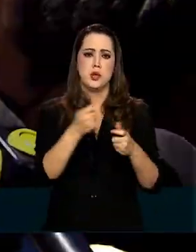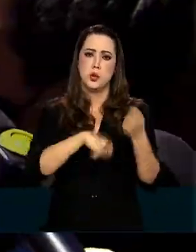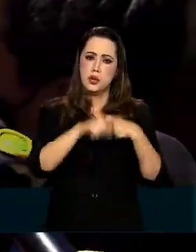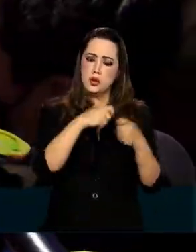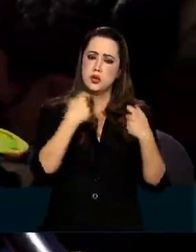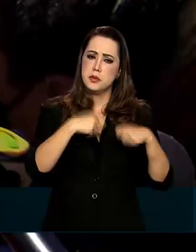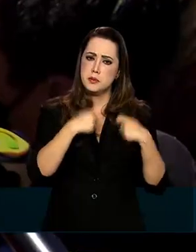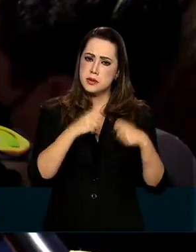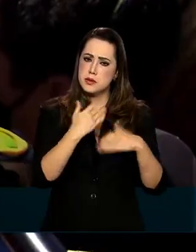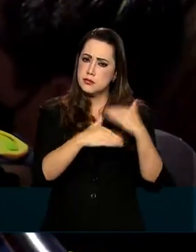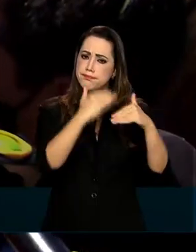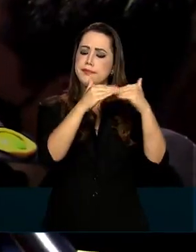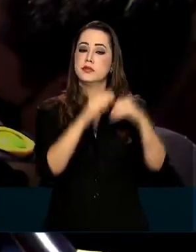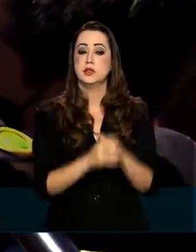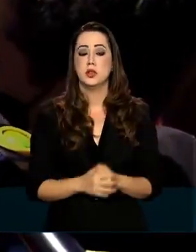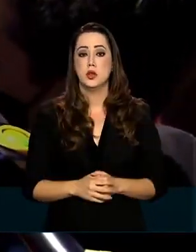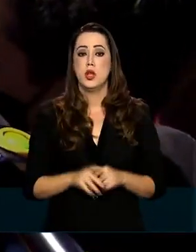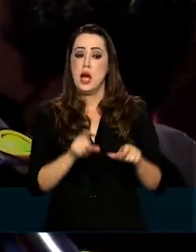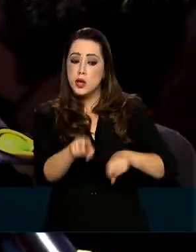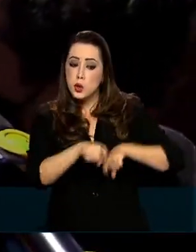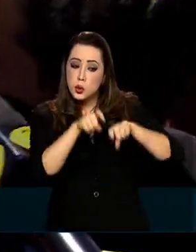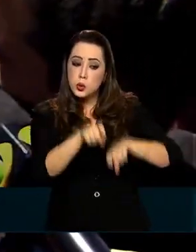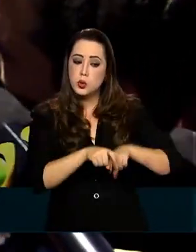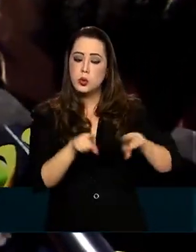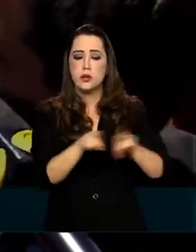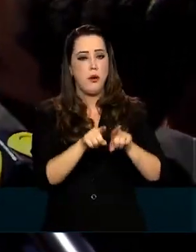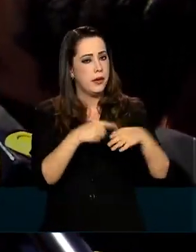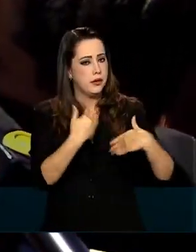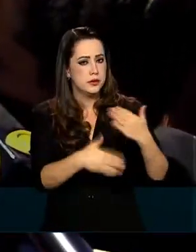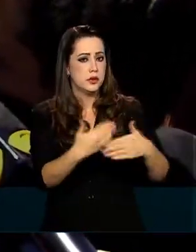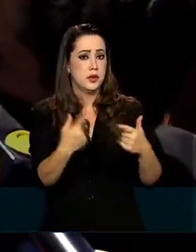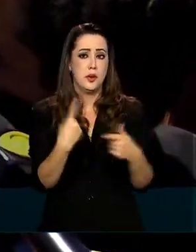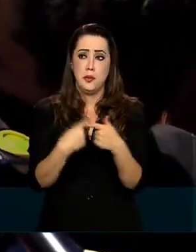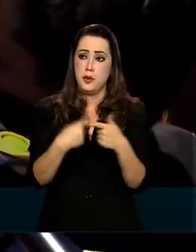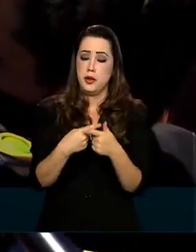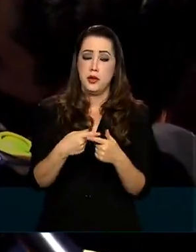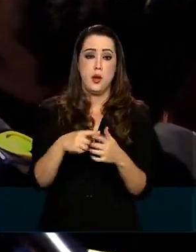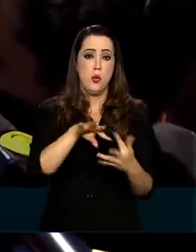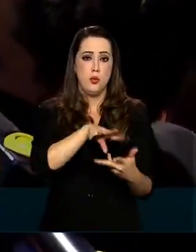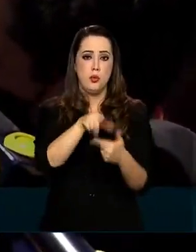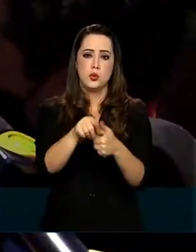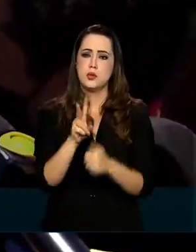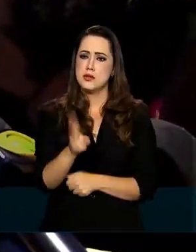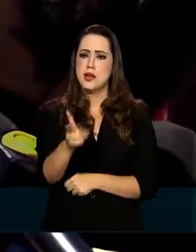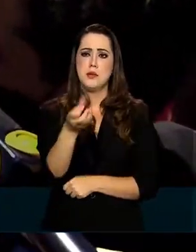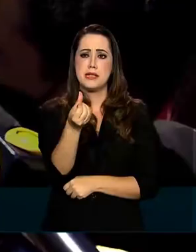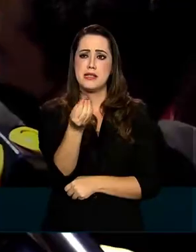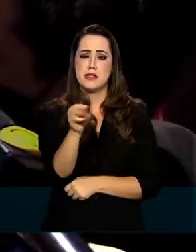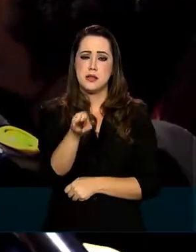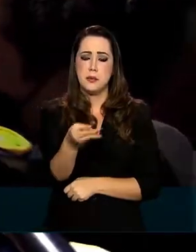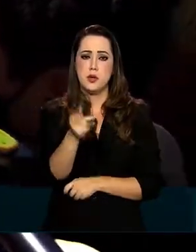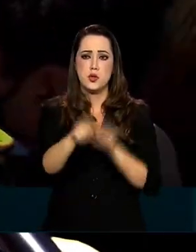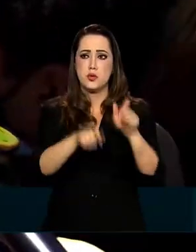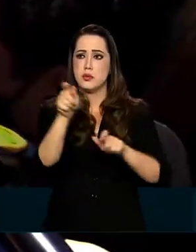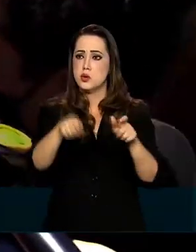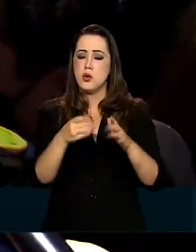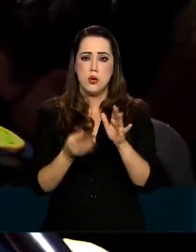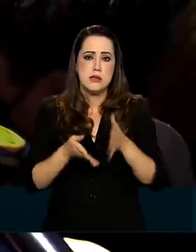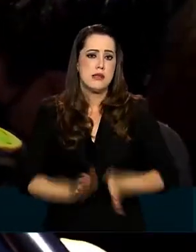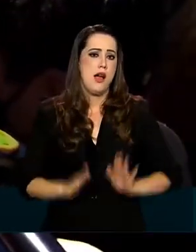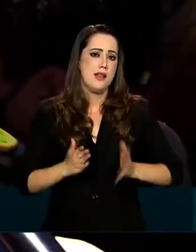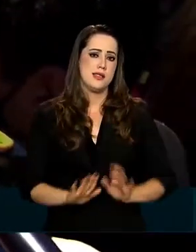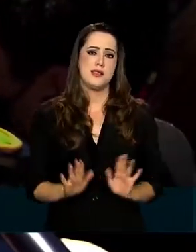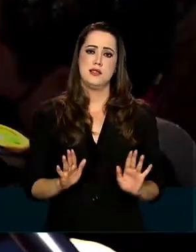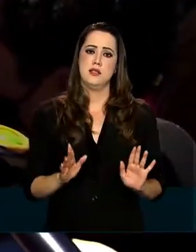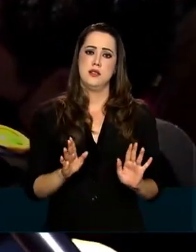pegar. O campo não parou também. Afinal de contas, o mundo cresce quase 60 milhões de habitantes por ano. Você pode deixar de fazer muita coisa, mas deixar de